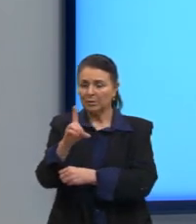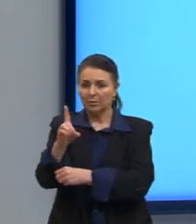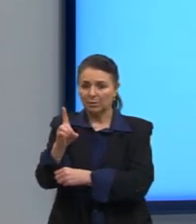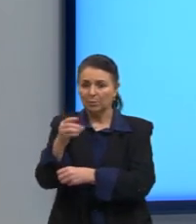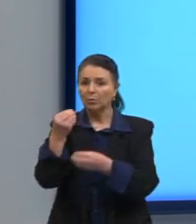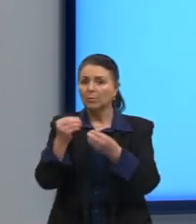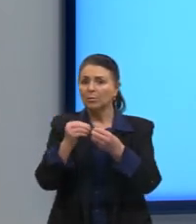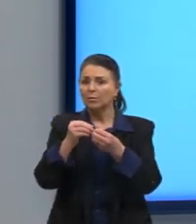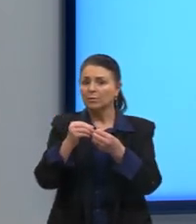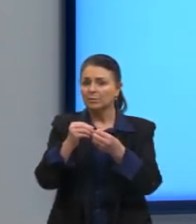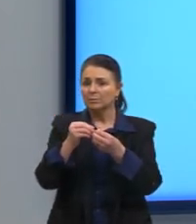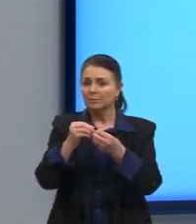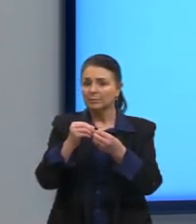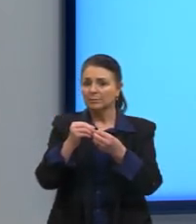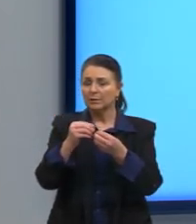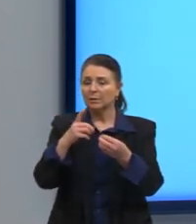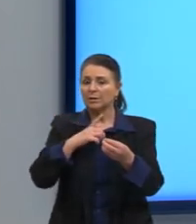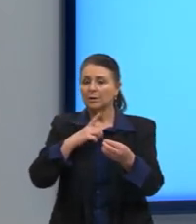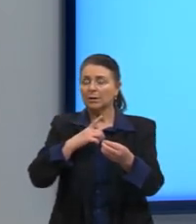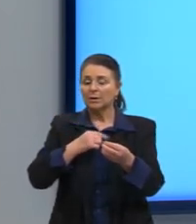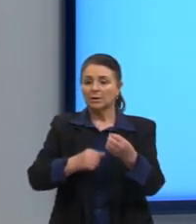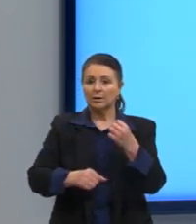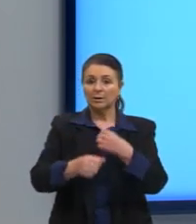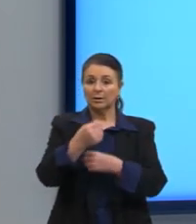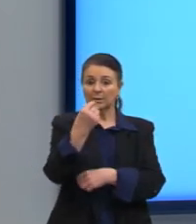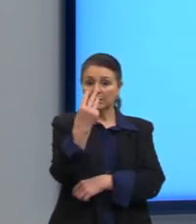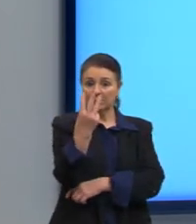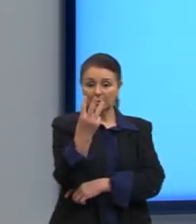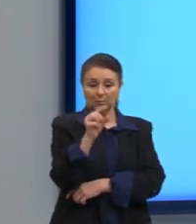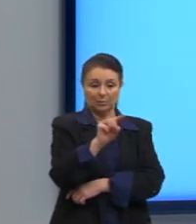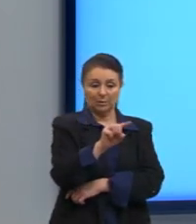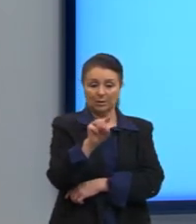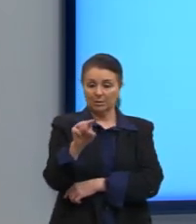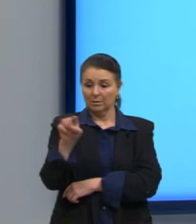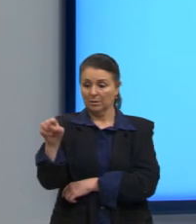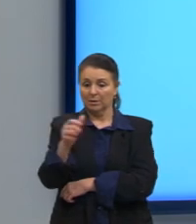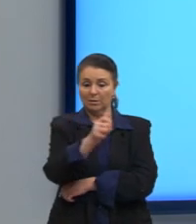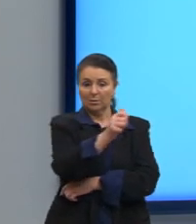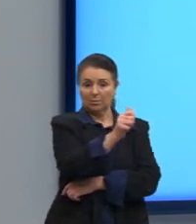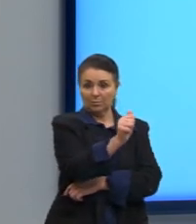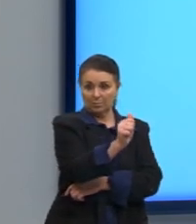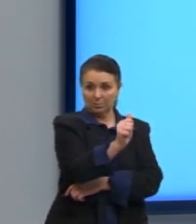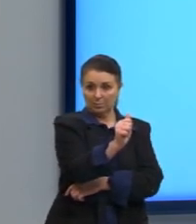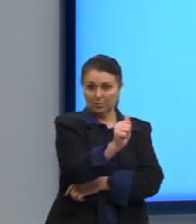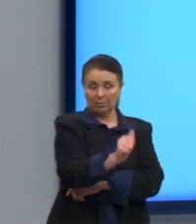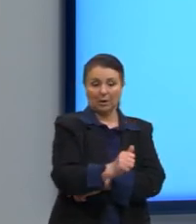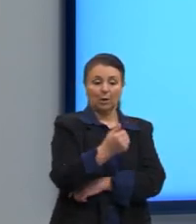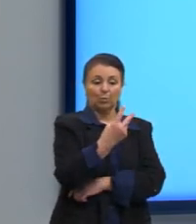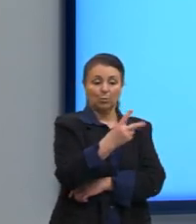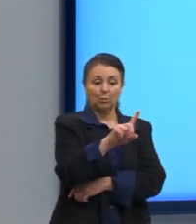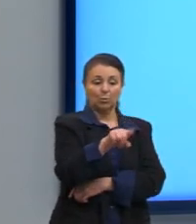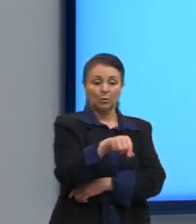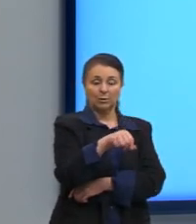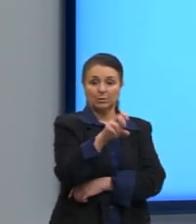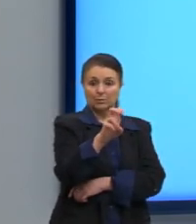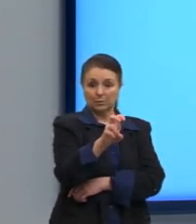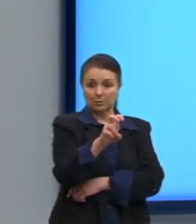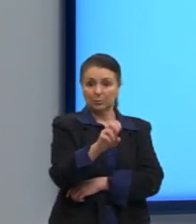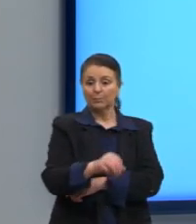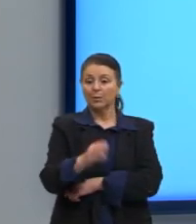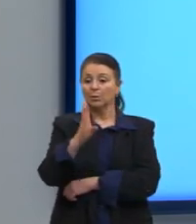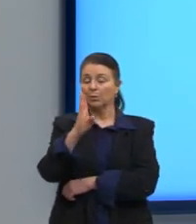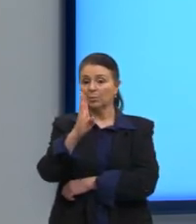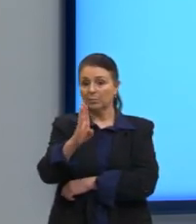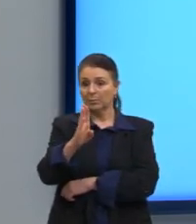relação? Então, aqui eu trouxe três pontinhos. O ponto A, que tem o par ordenado 2 e 5, o ponto